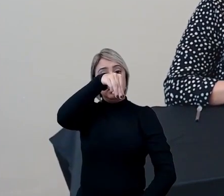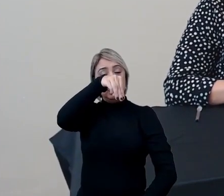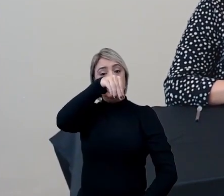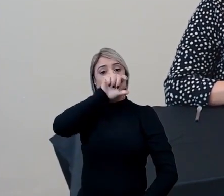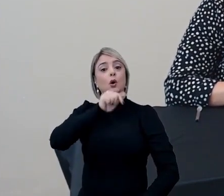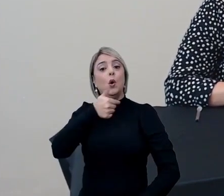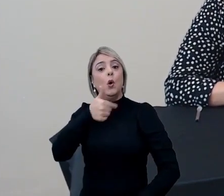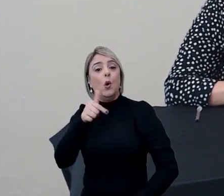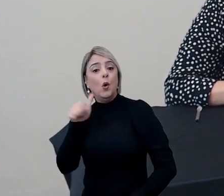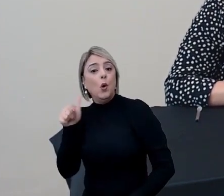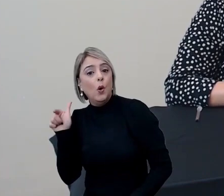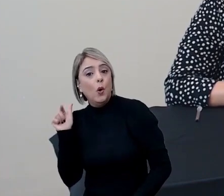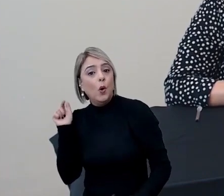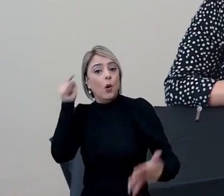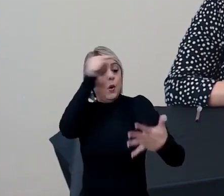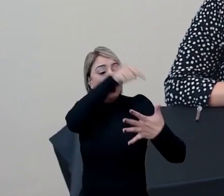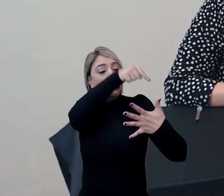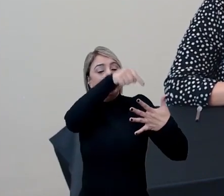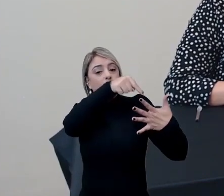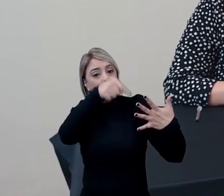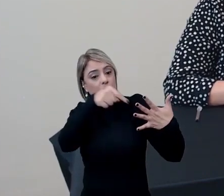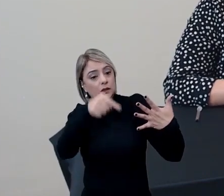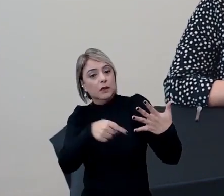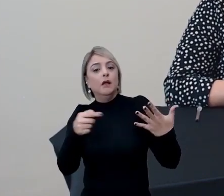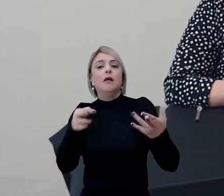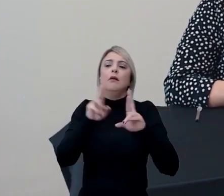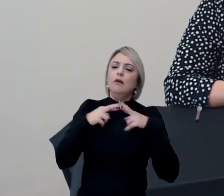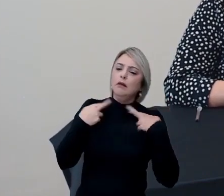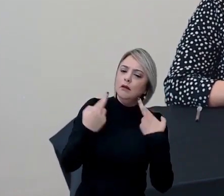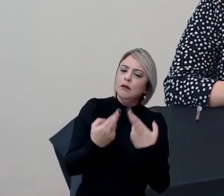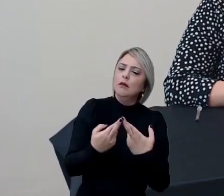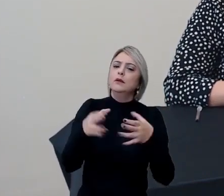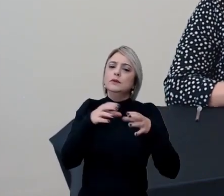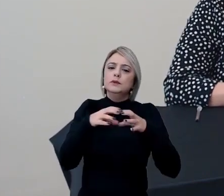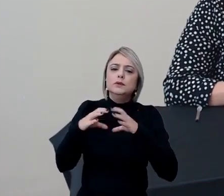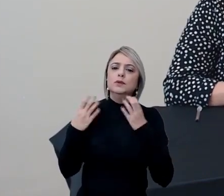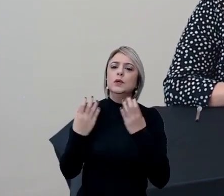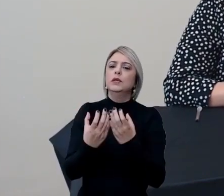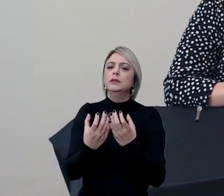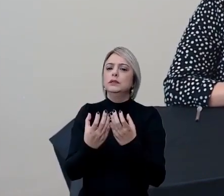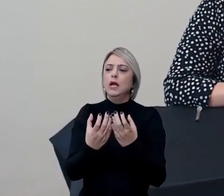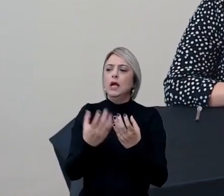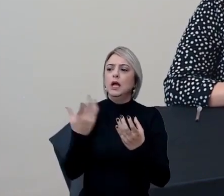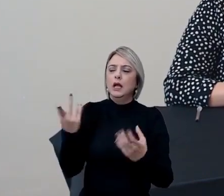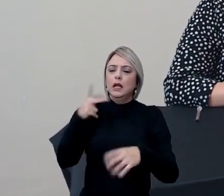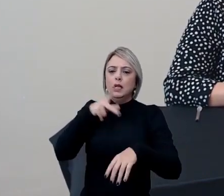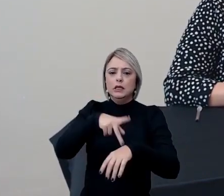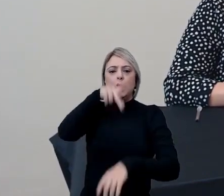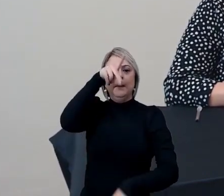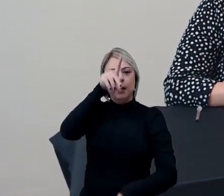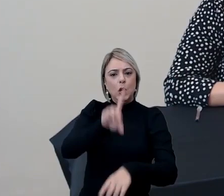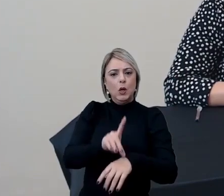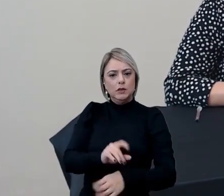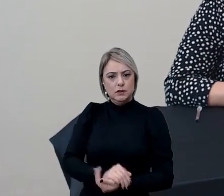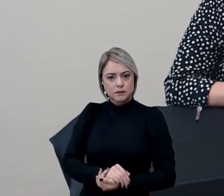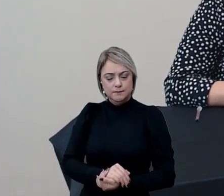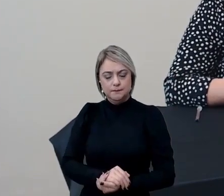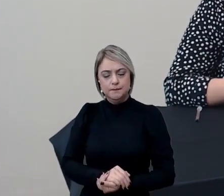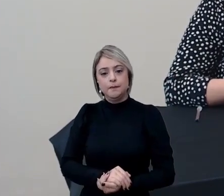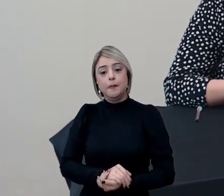de censo, outras medidas foram sendo tomadas em reuniões dos colegiados, da pós-graduação,